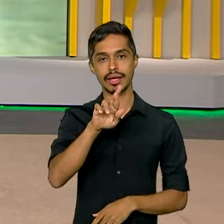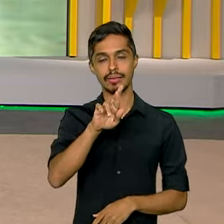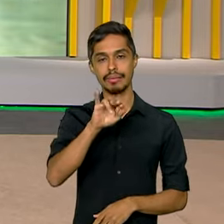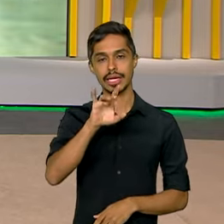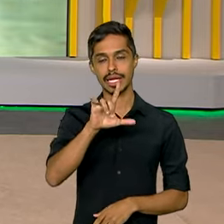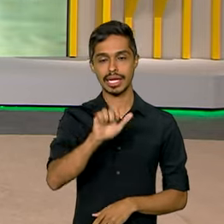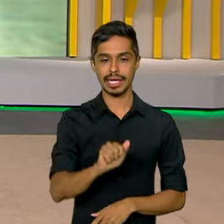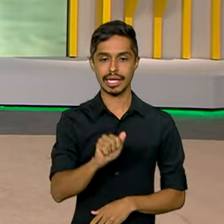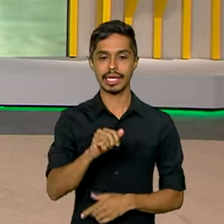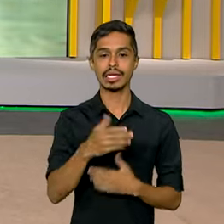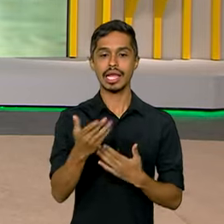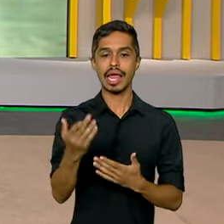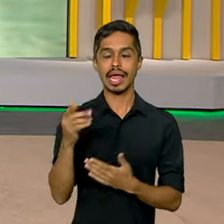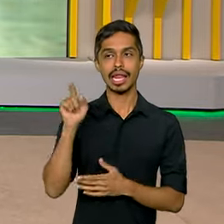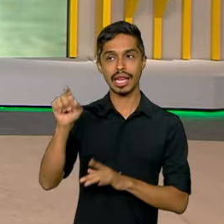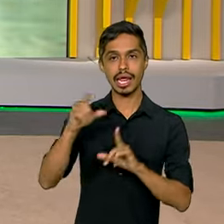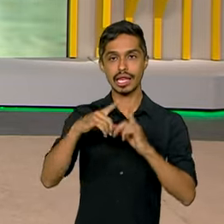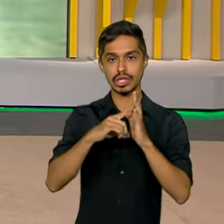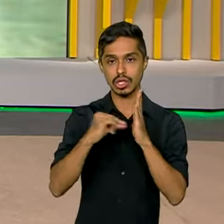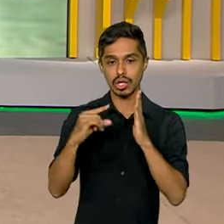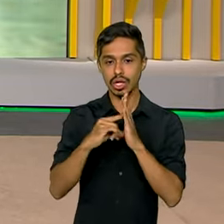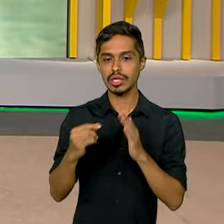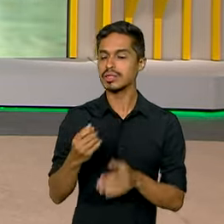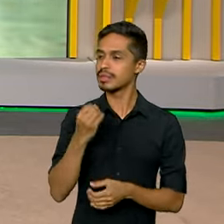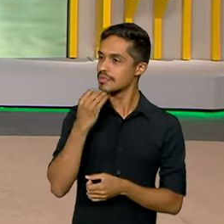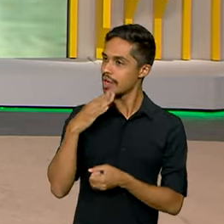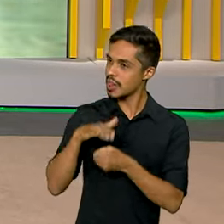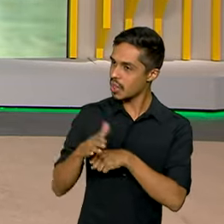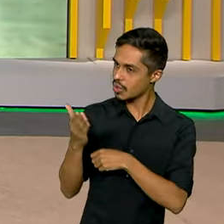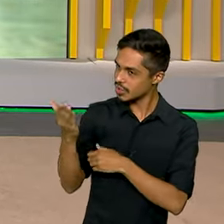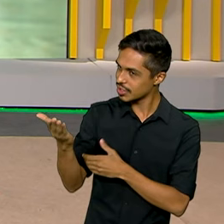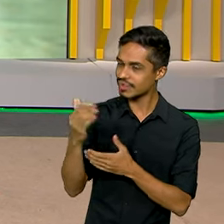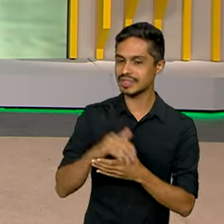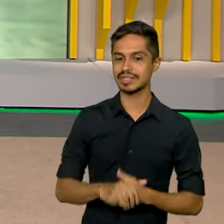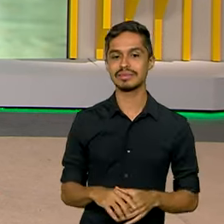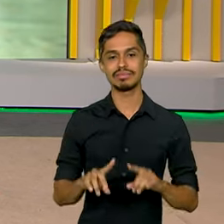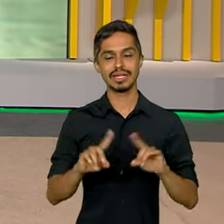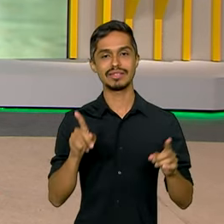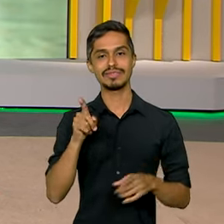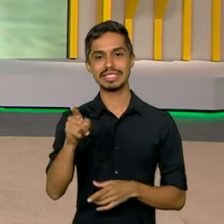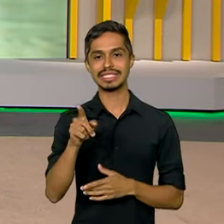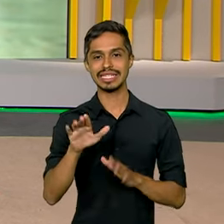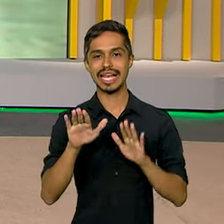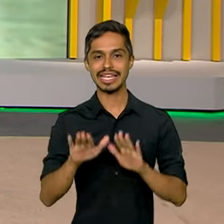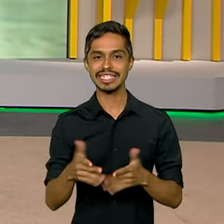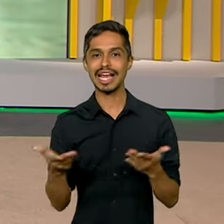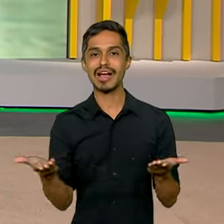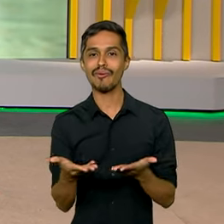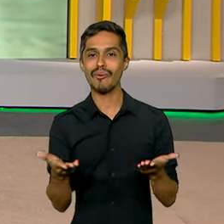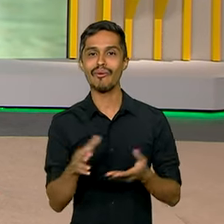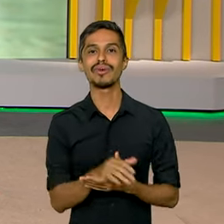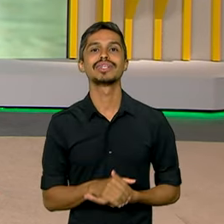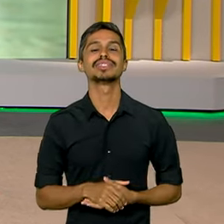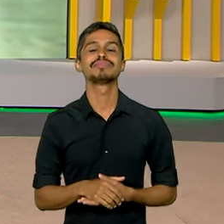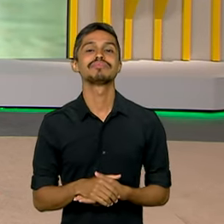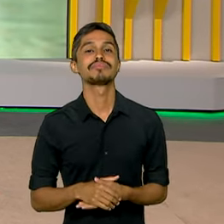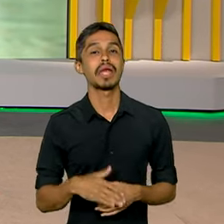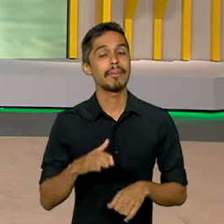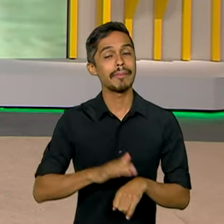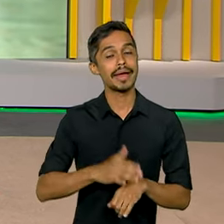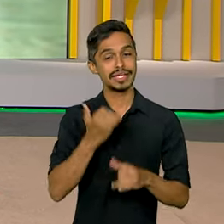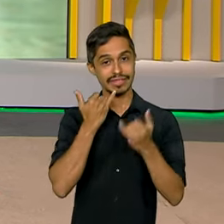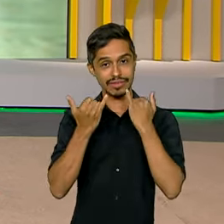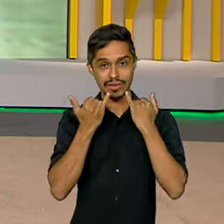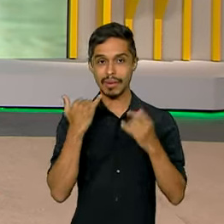volta ao vivo do Palácio Planalto. Gabi, te dei boa noite aquela hora, mas felizmente você ficou aí para atualizar a gente sobre mais este